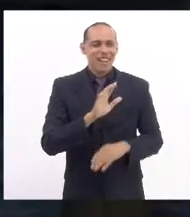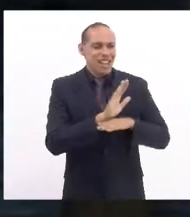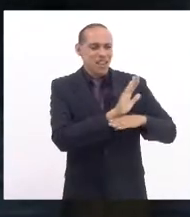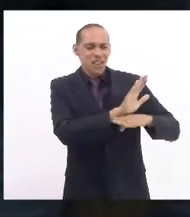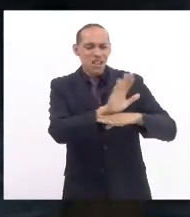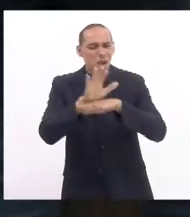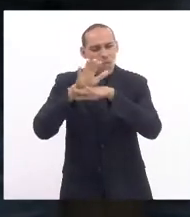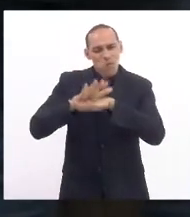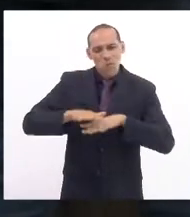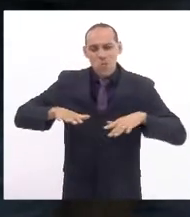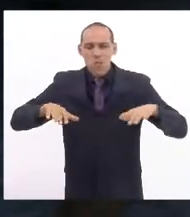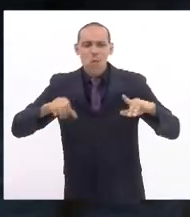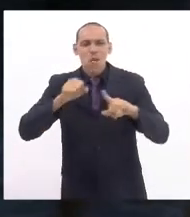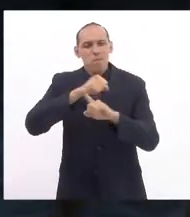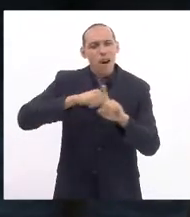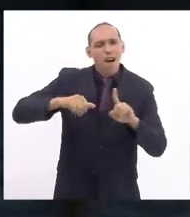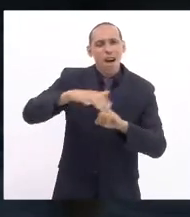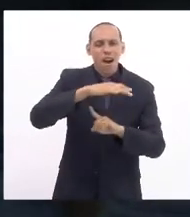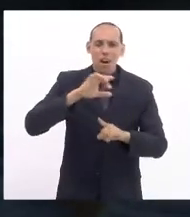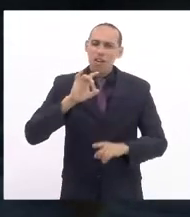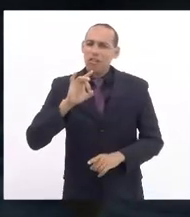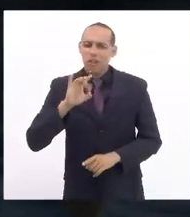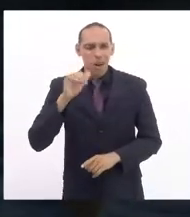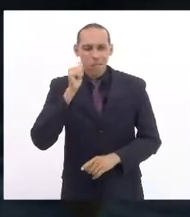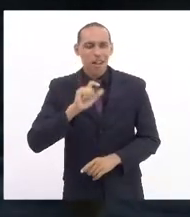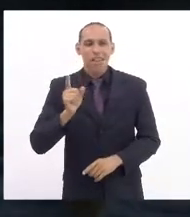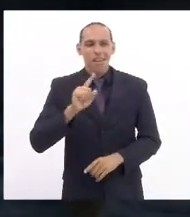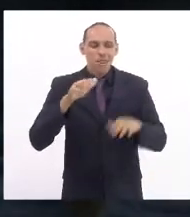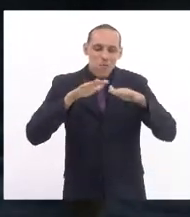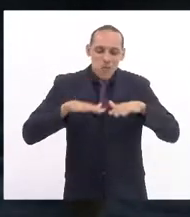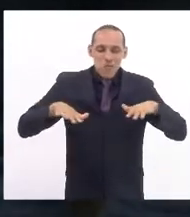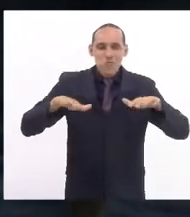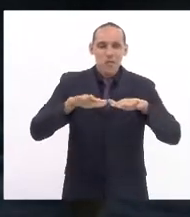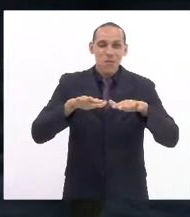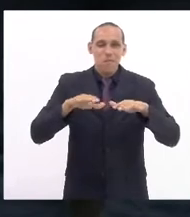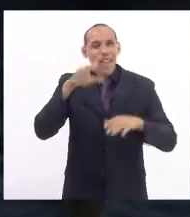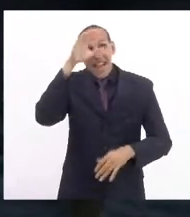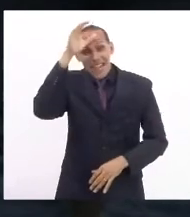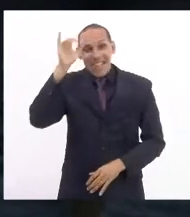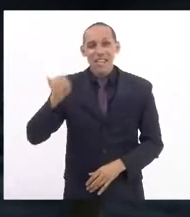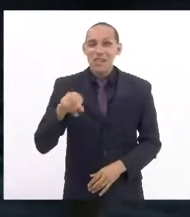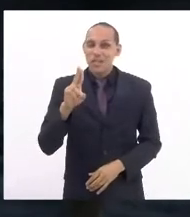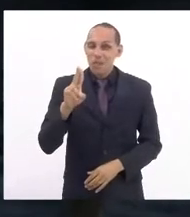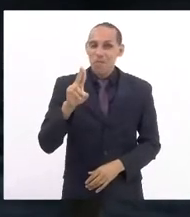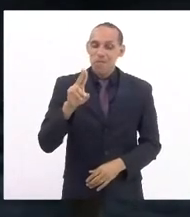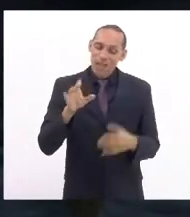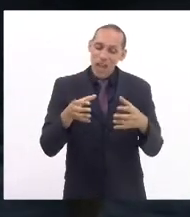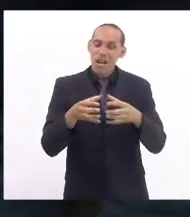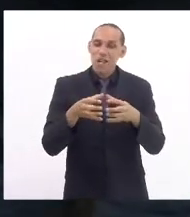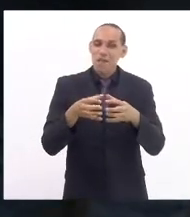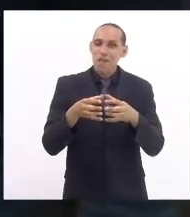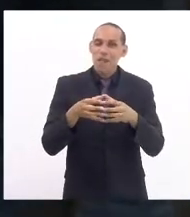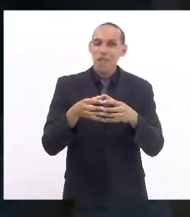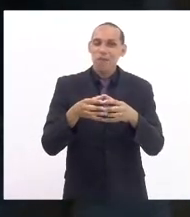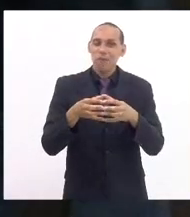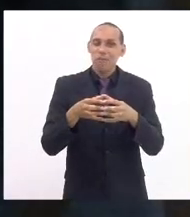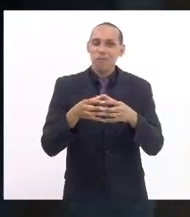sociedade, não só as mulheres. te ajudo a comissão de defesa